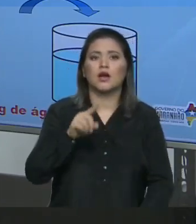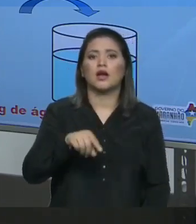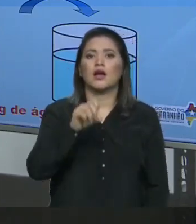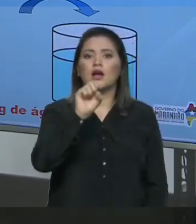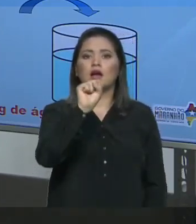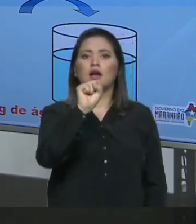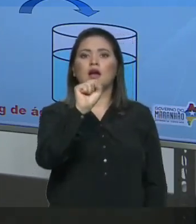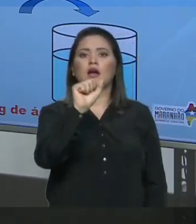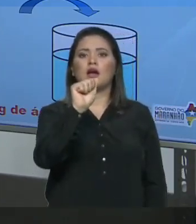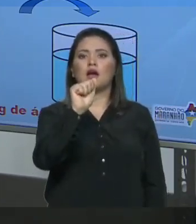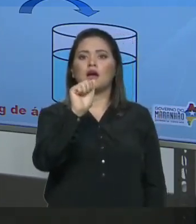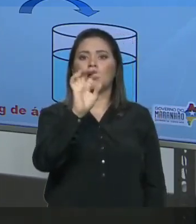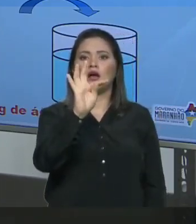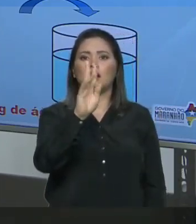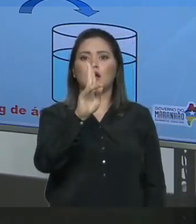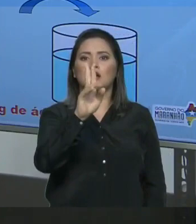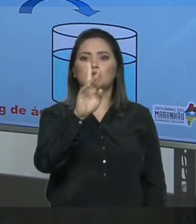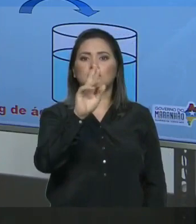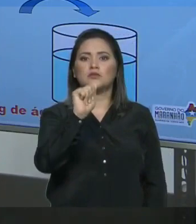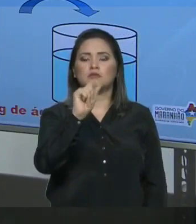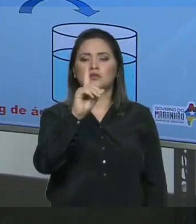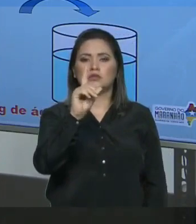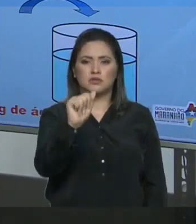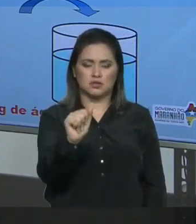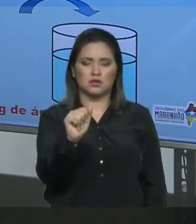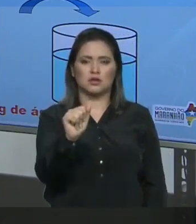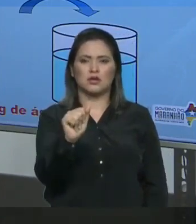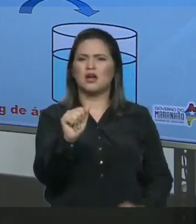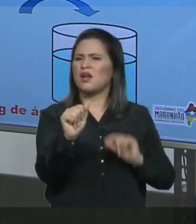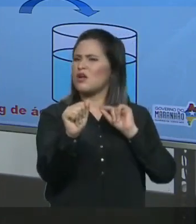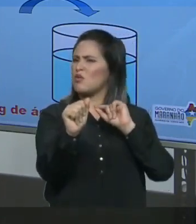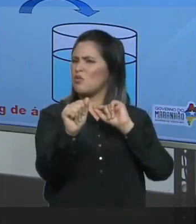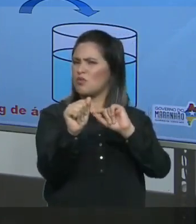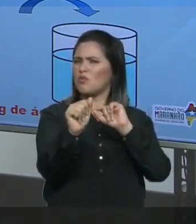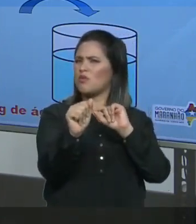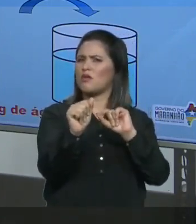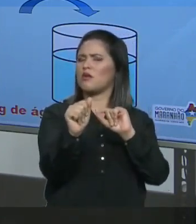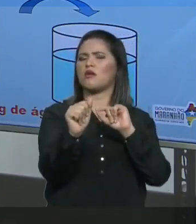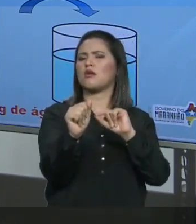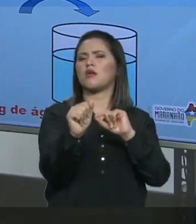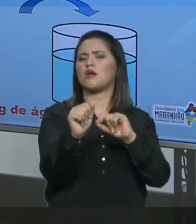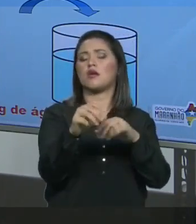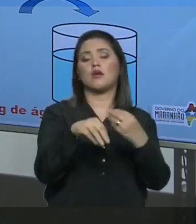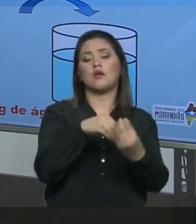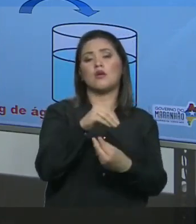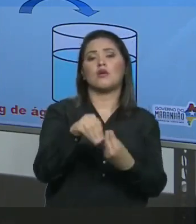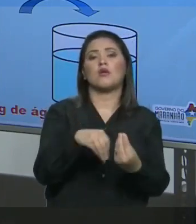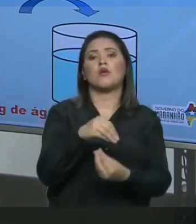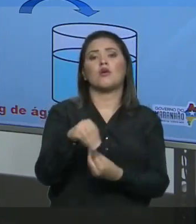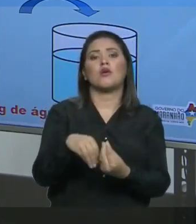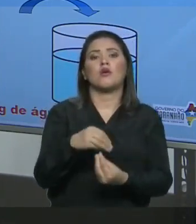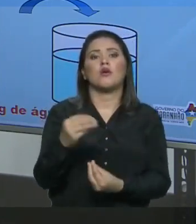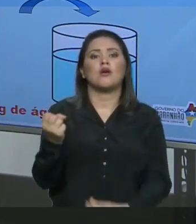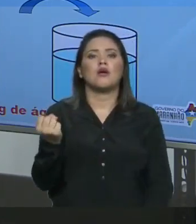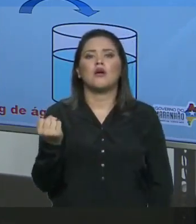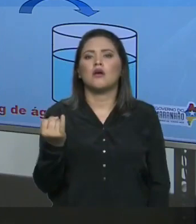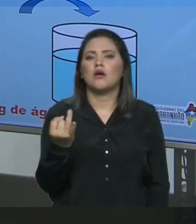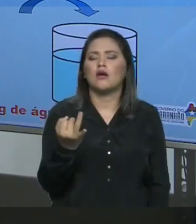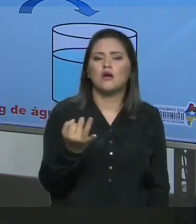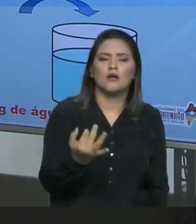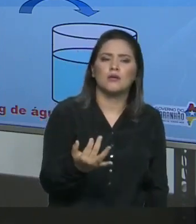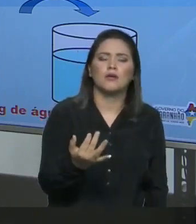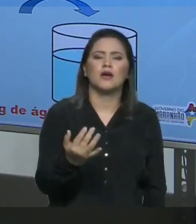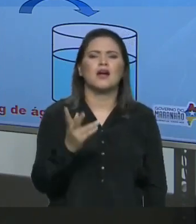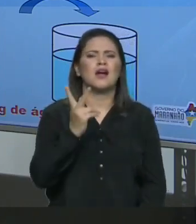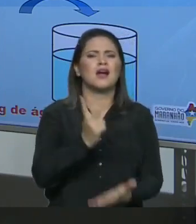Saturada Então o seria Uma solução saturada É uma solução Em que a quantidade Do soluto É exatamente